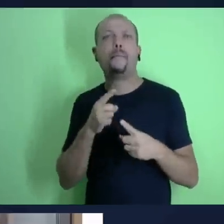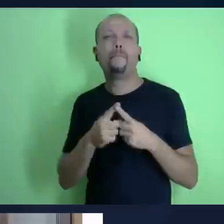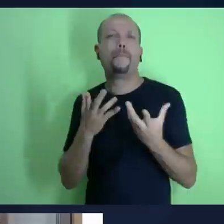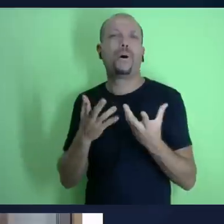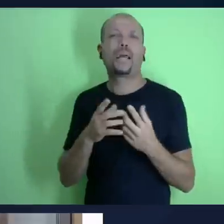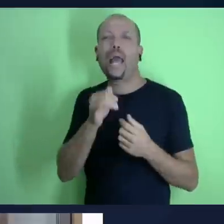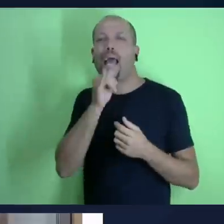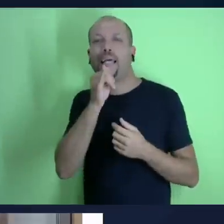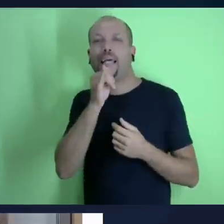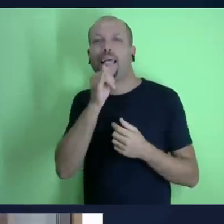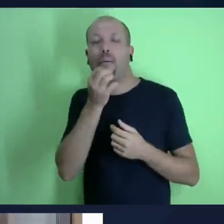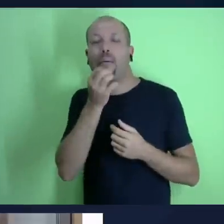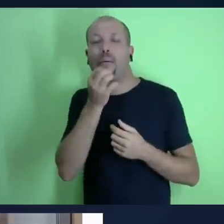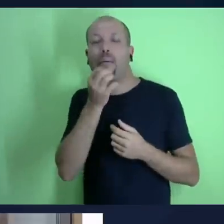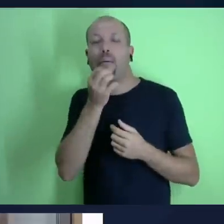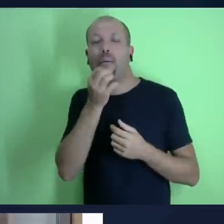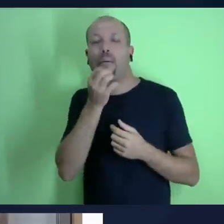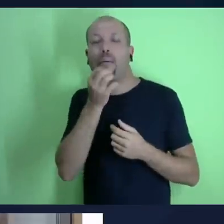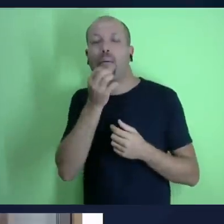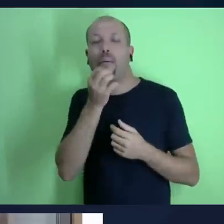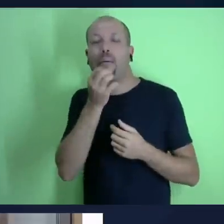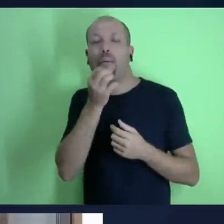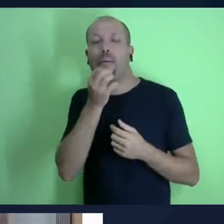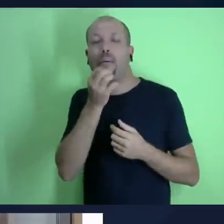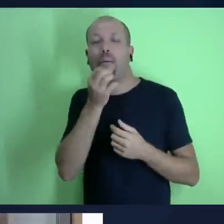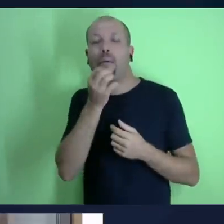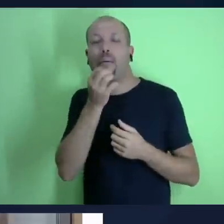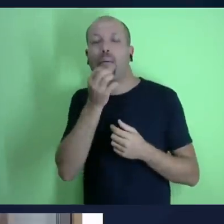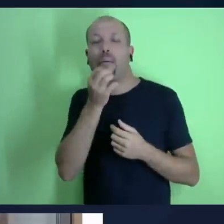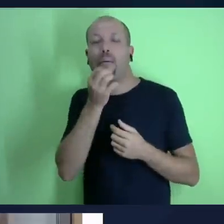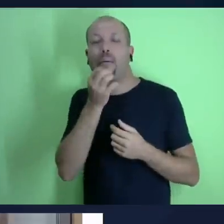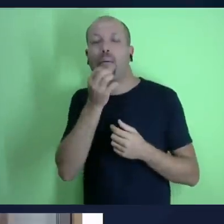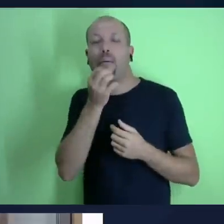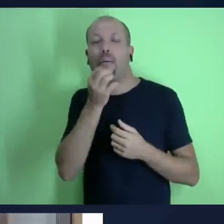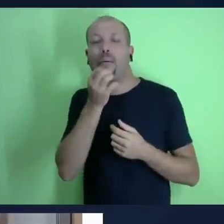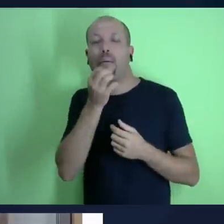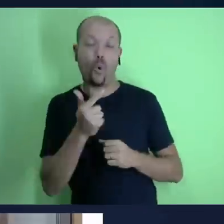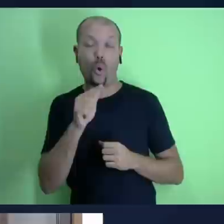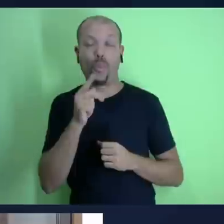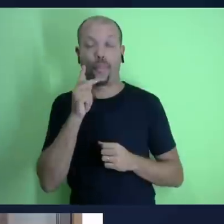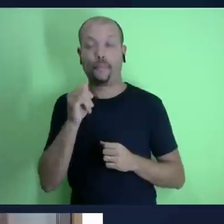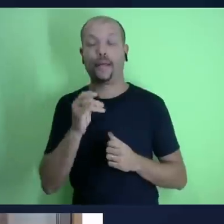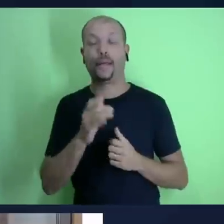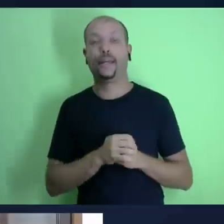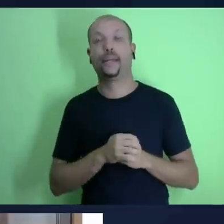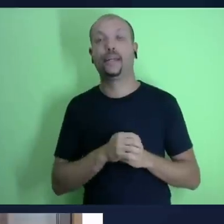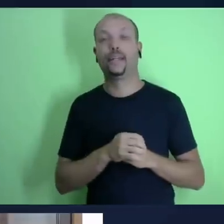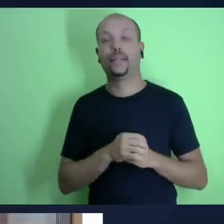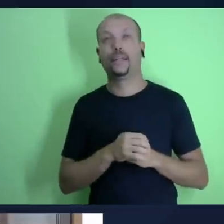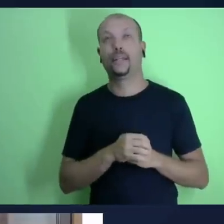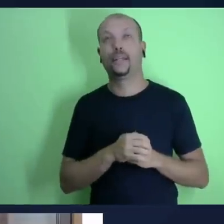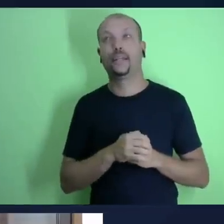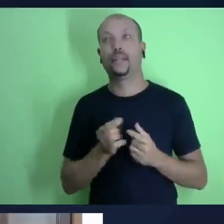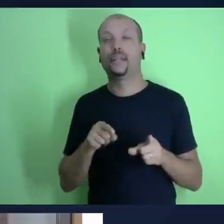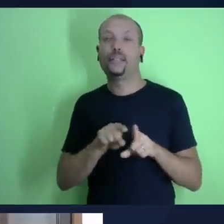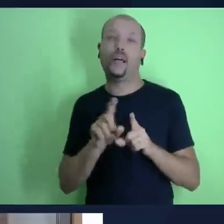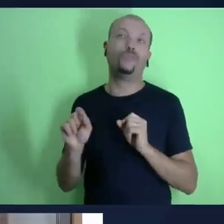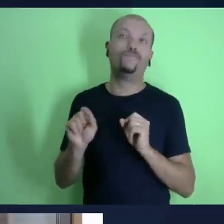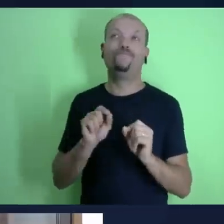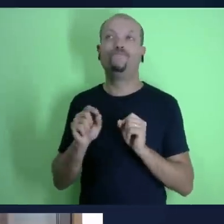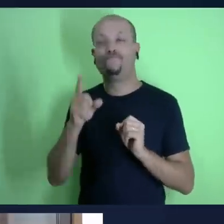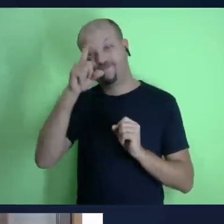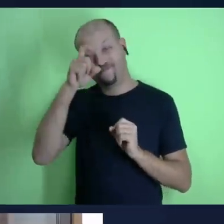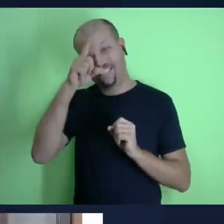dificuldades isso mostra a importância de um pai realmente que faz a diferença na vida de seus filhos como isso